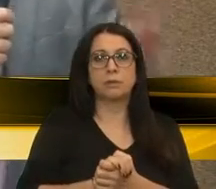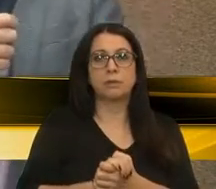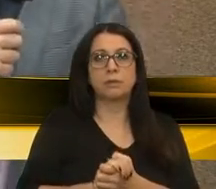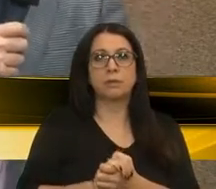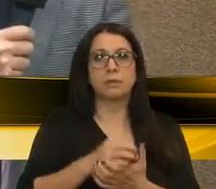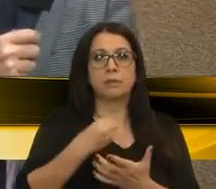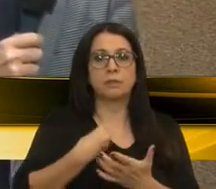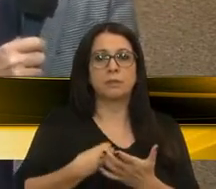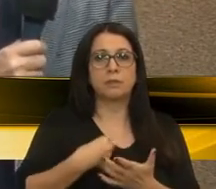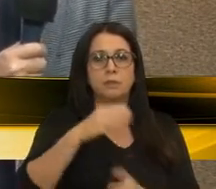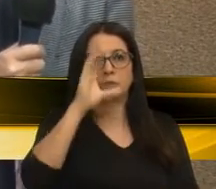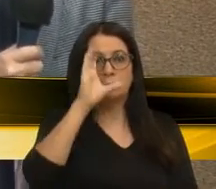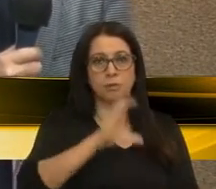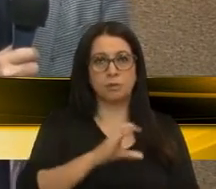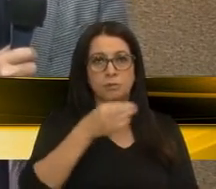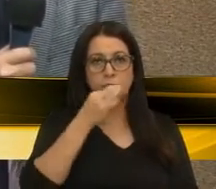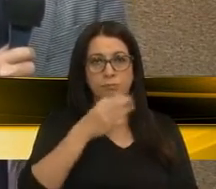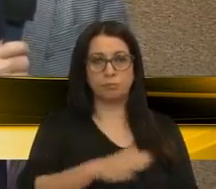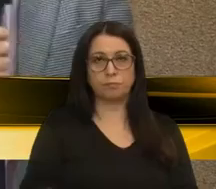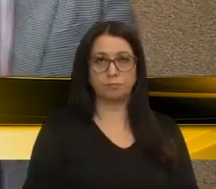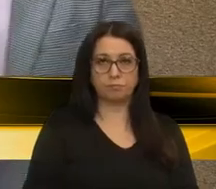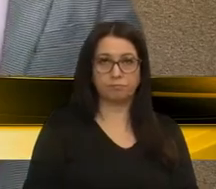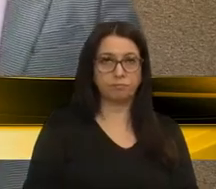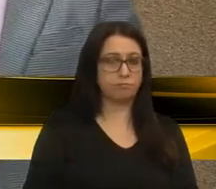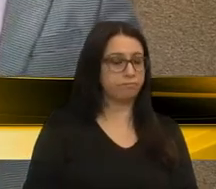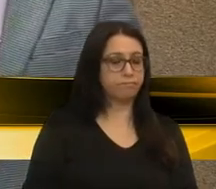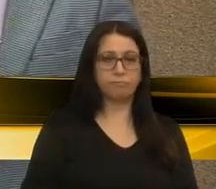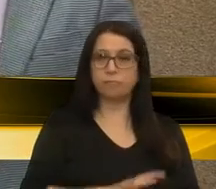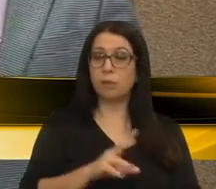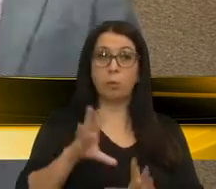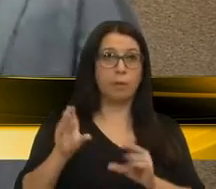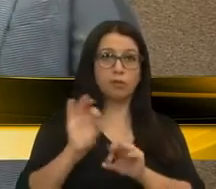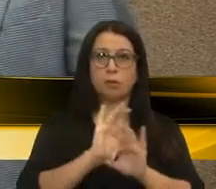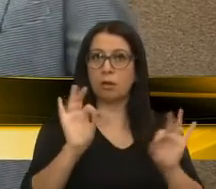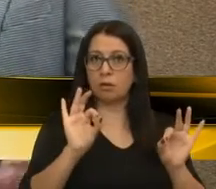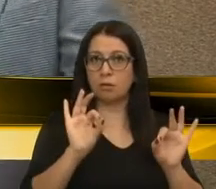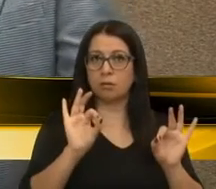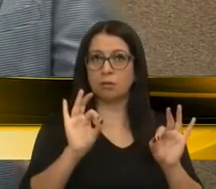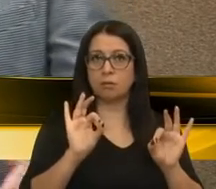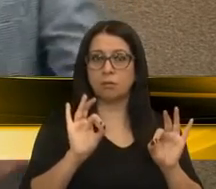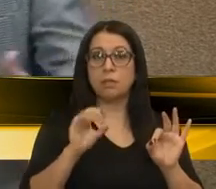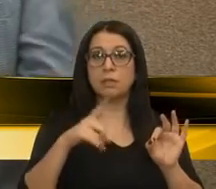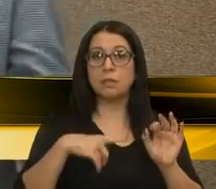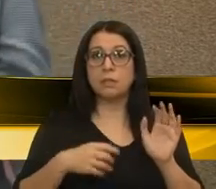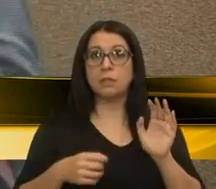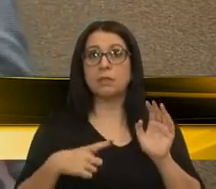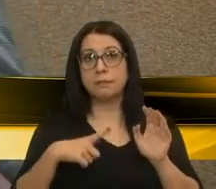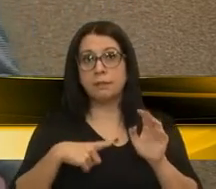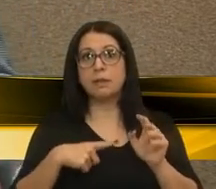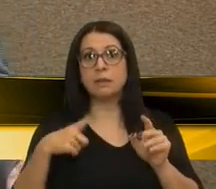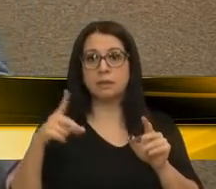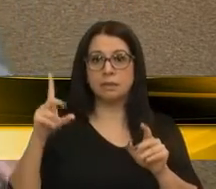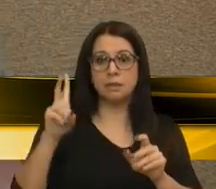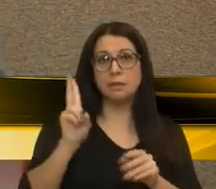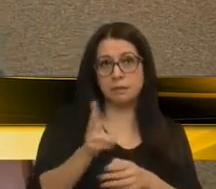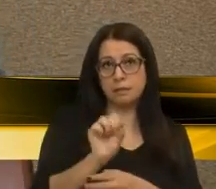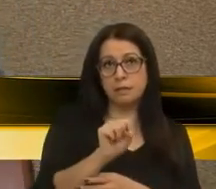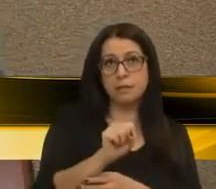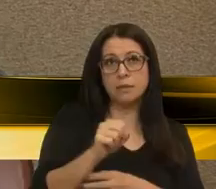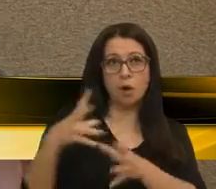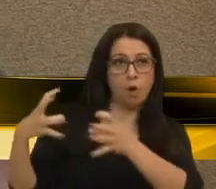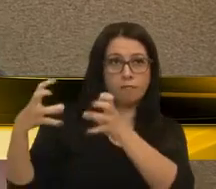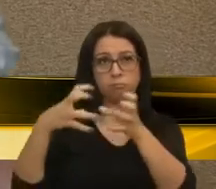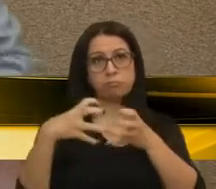vida do cidadão caixiense. Não impacta em nada. Cria, sim, polêmica. Que isso é uma